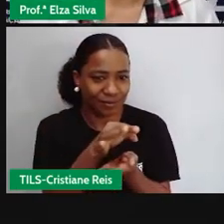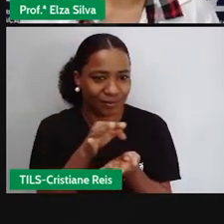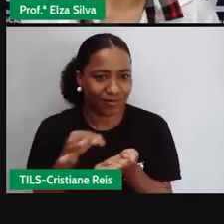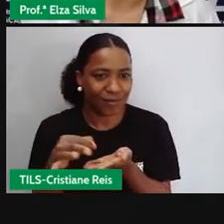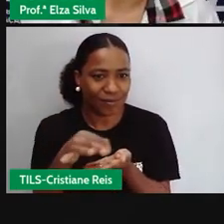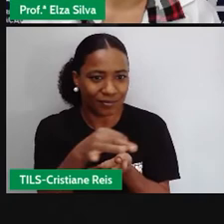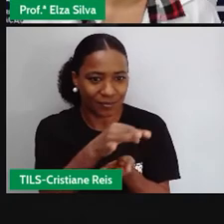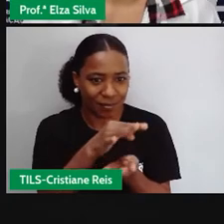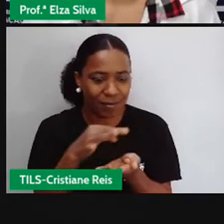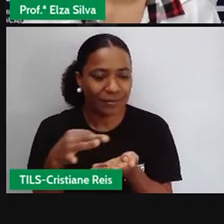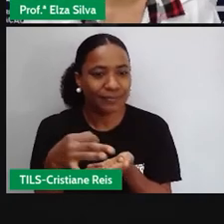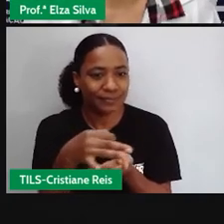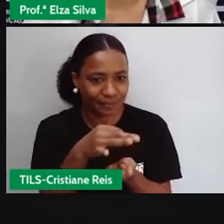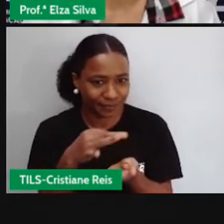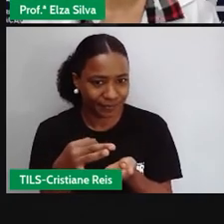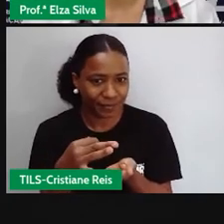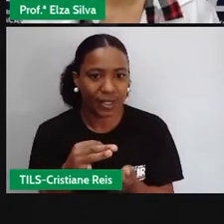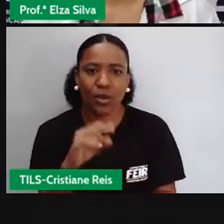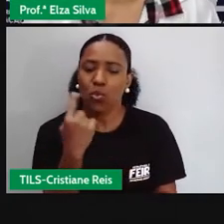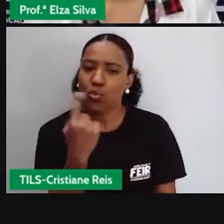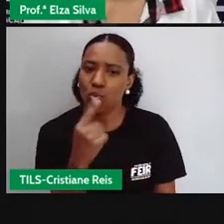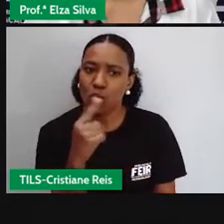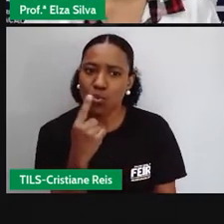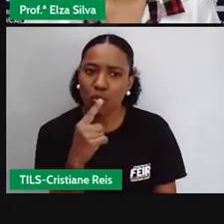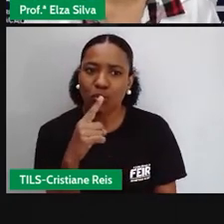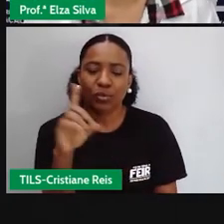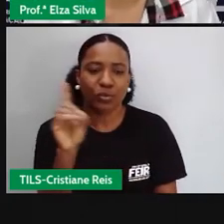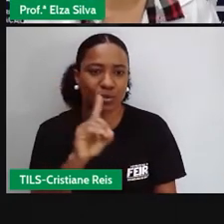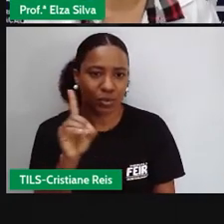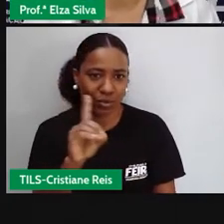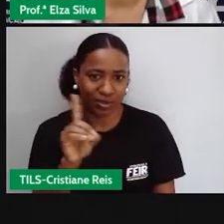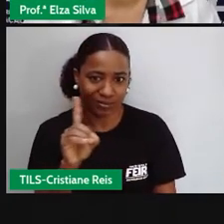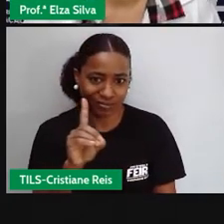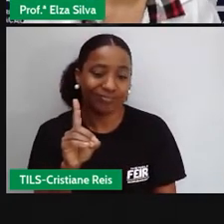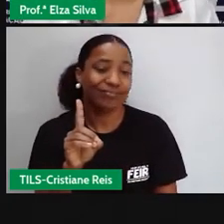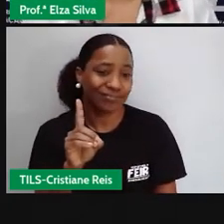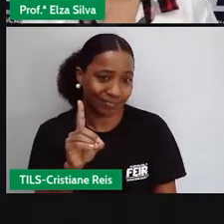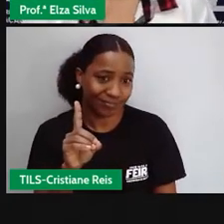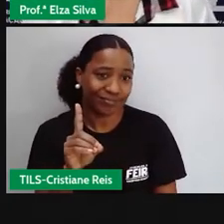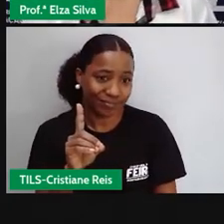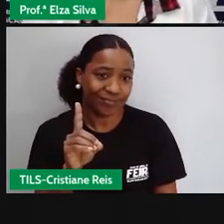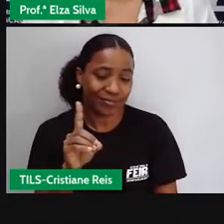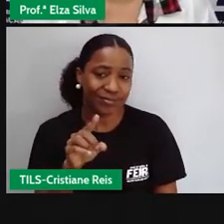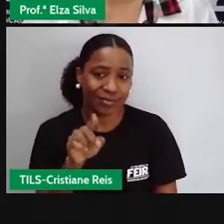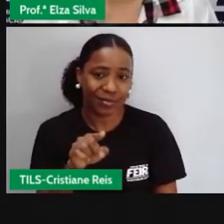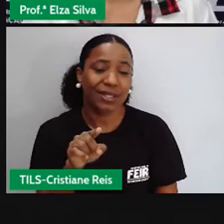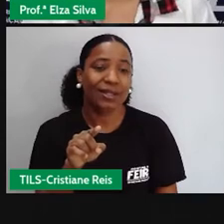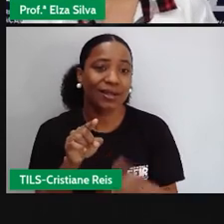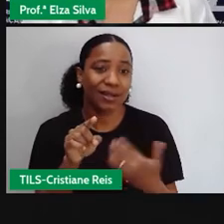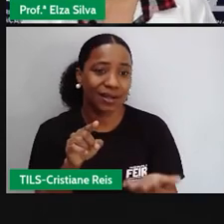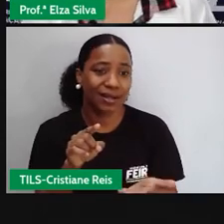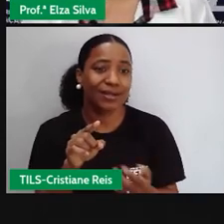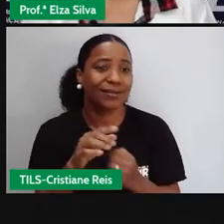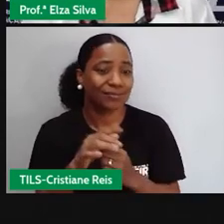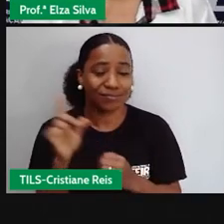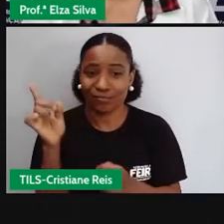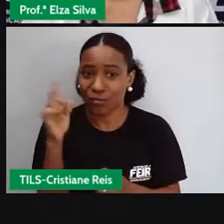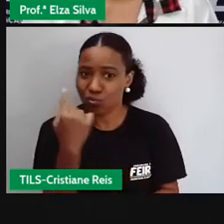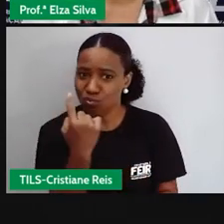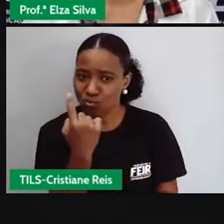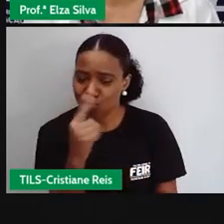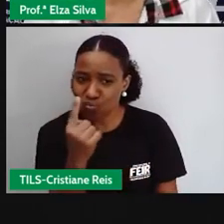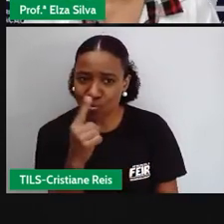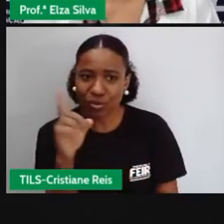50 cents, que 1 dólar, elas são muito raras. A circulação delas, nos Estados Unidos,